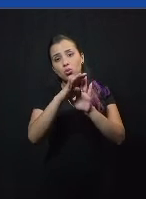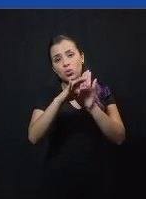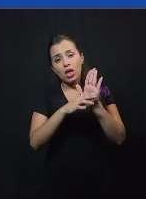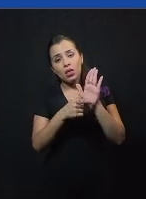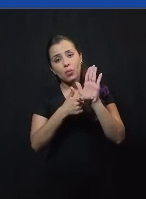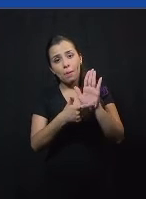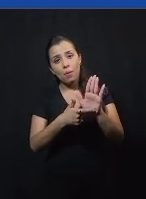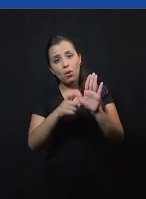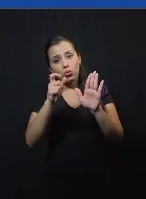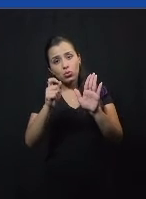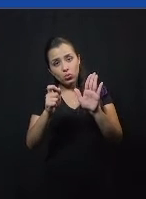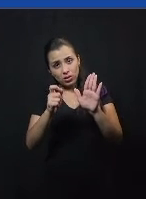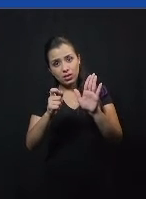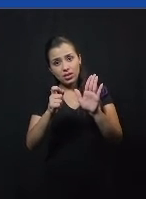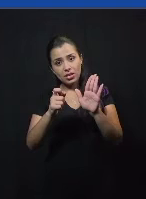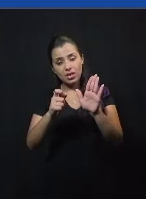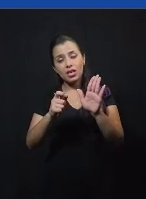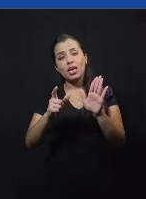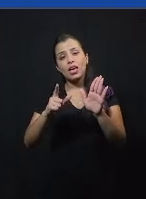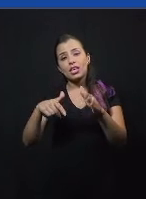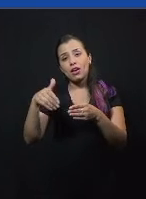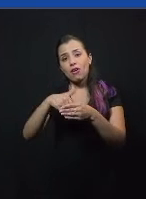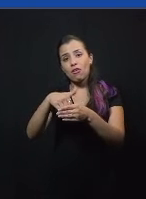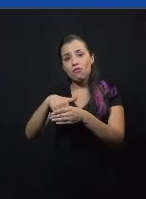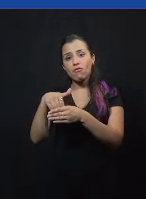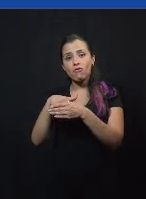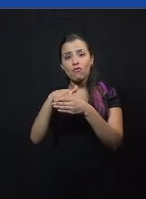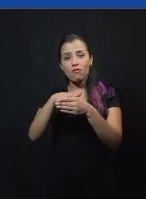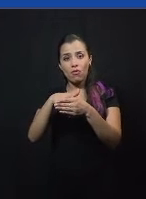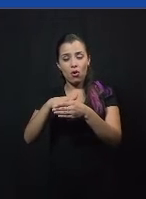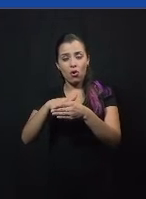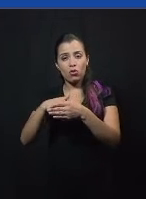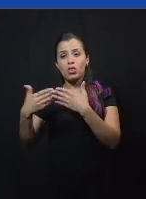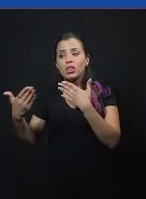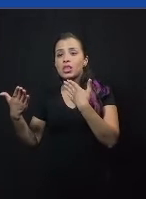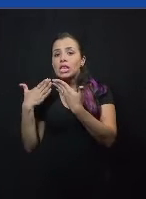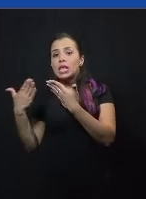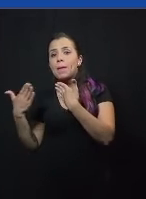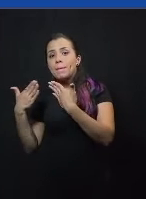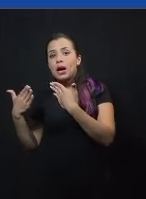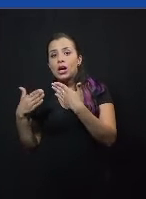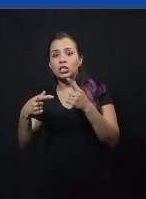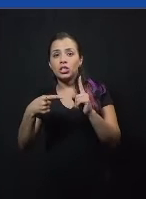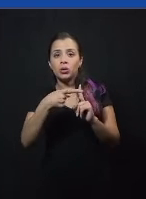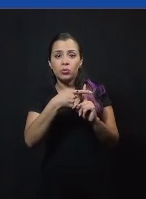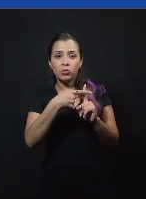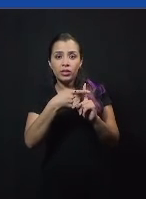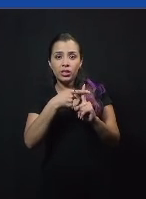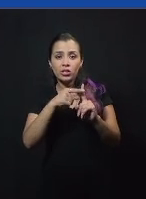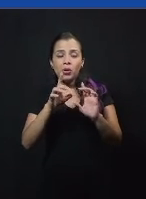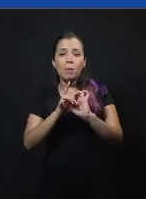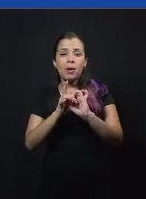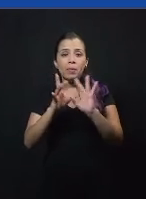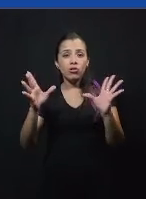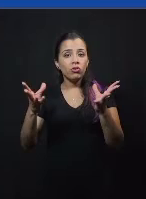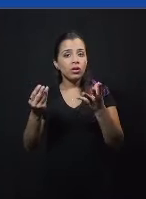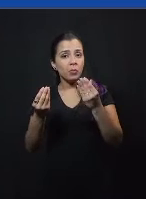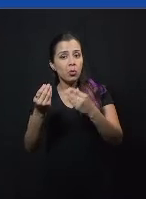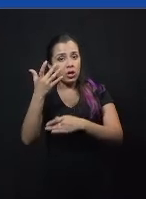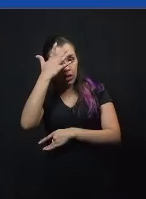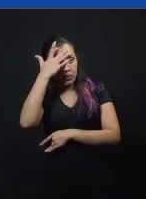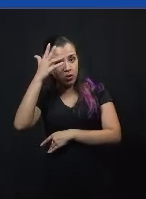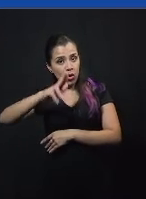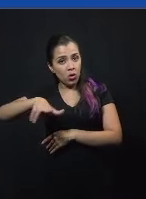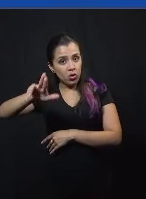que mais vozes participando do debate, que é um desses efeitos positivos, permitiu que muitas pessoas utilizassem dessa